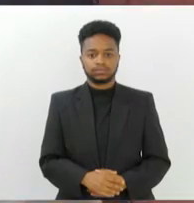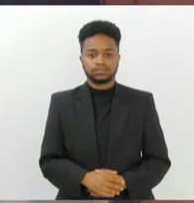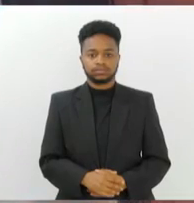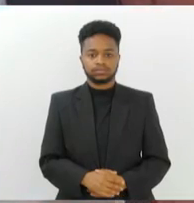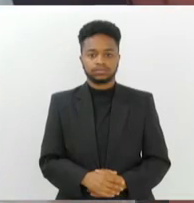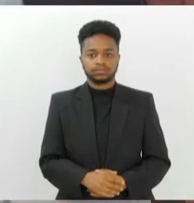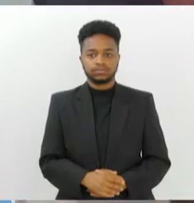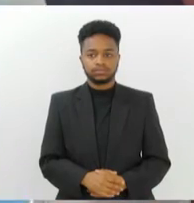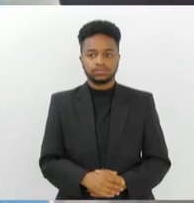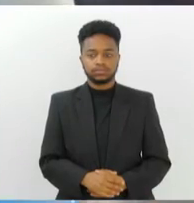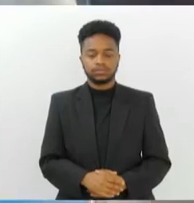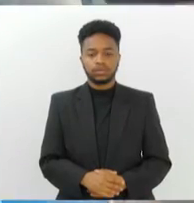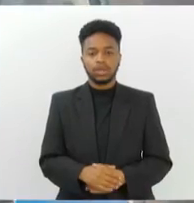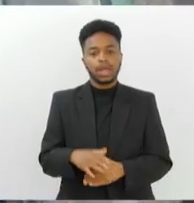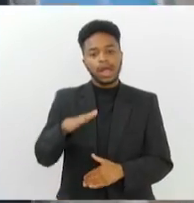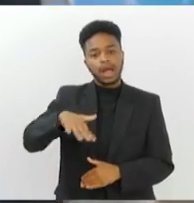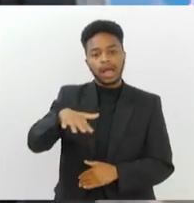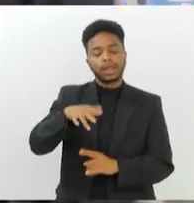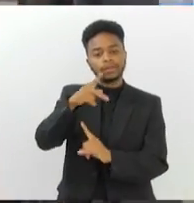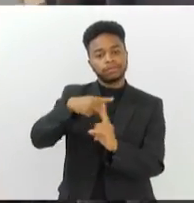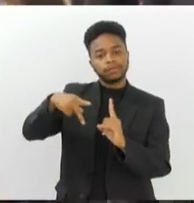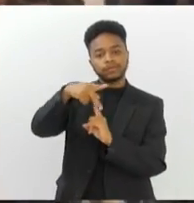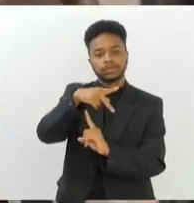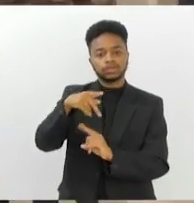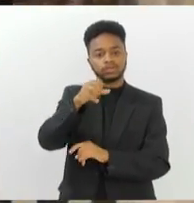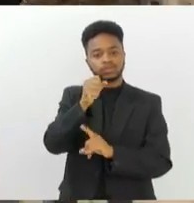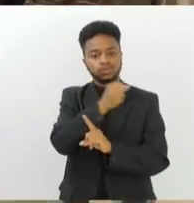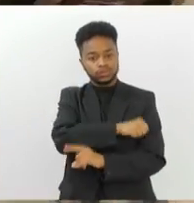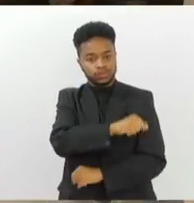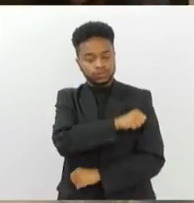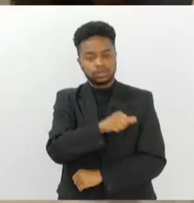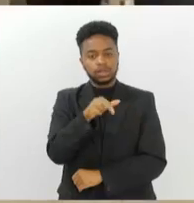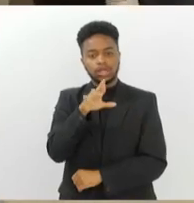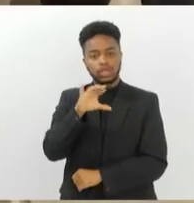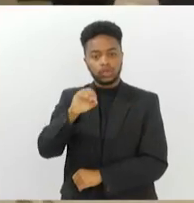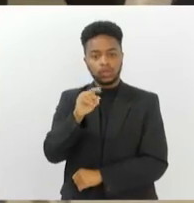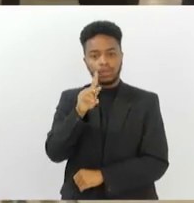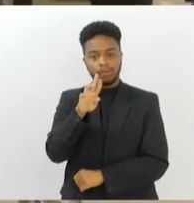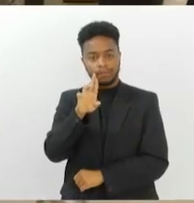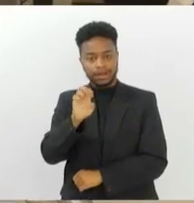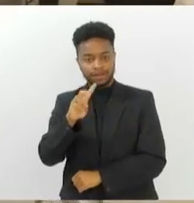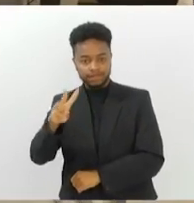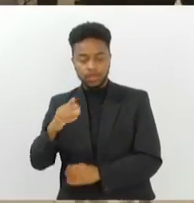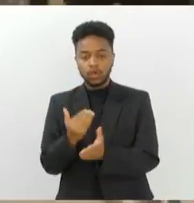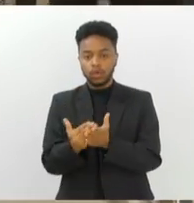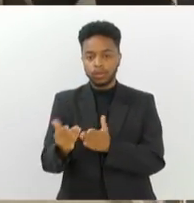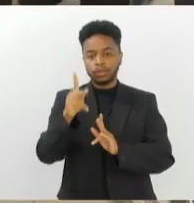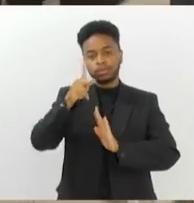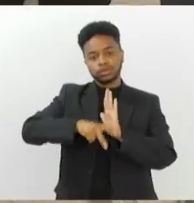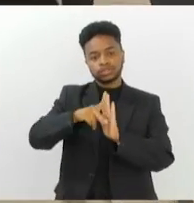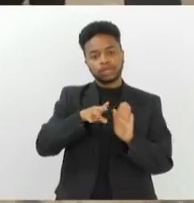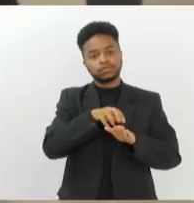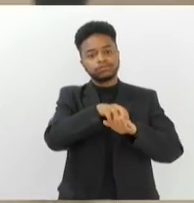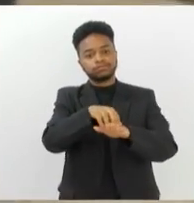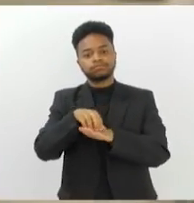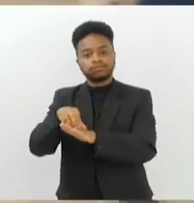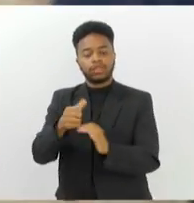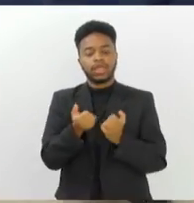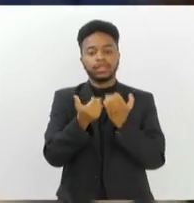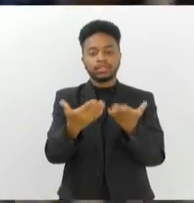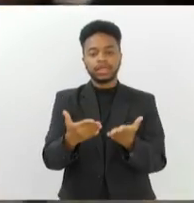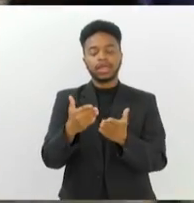O Fundo Único de Previdência Social do Estado do Rio de Janeiro, o Rio Previdência, vai iniciar um projeto itinerante para levar mais serviços